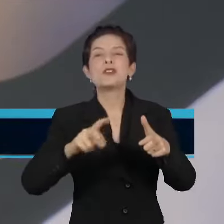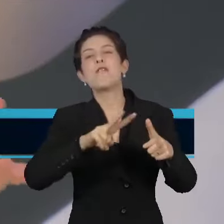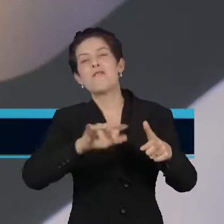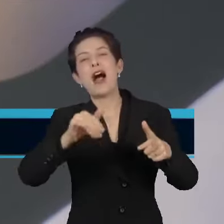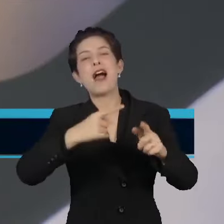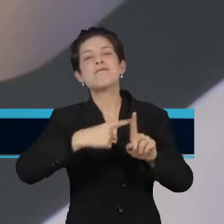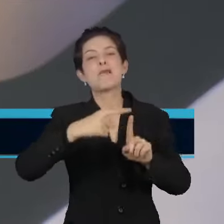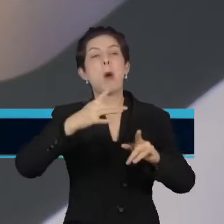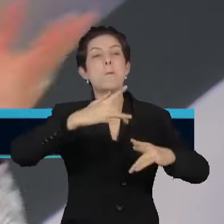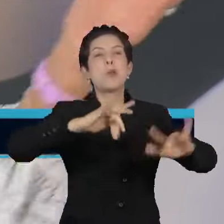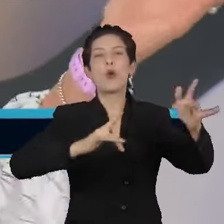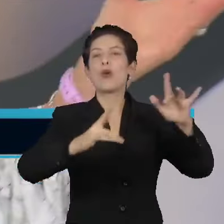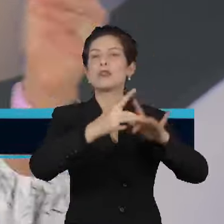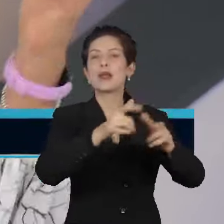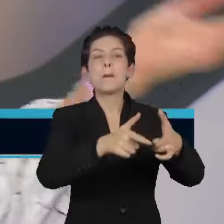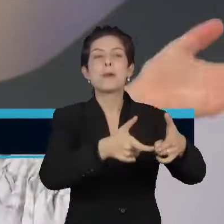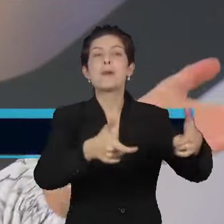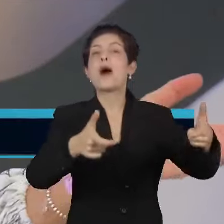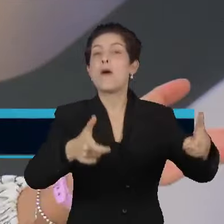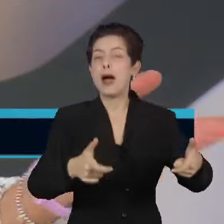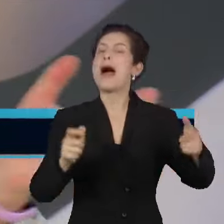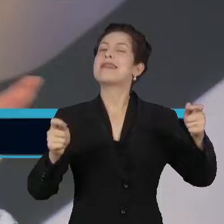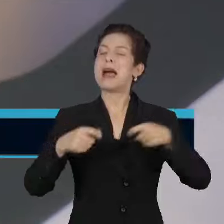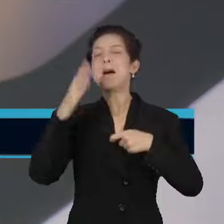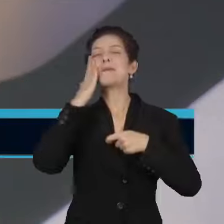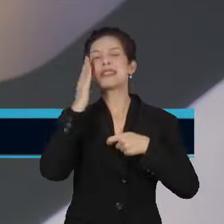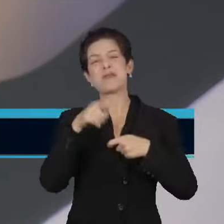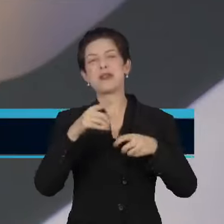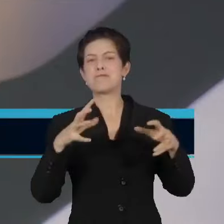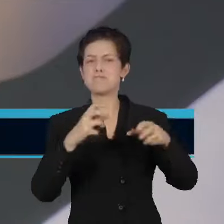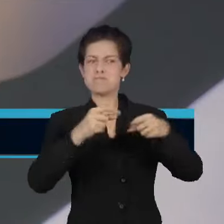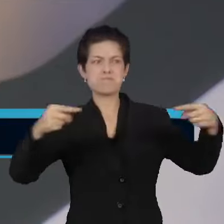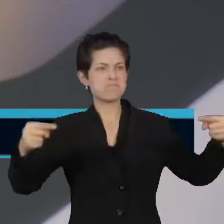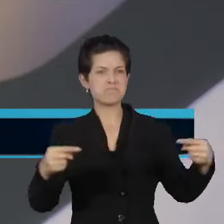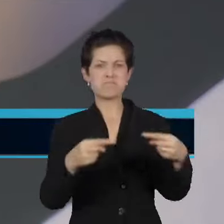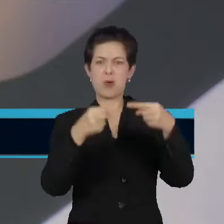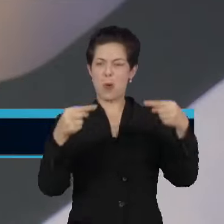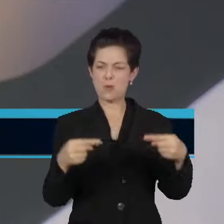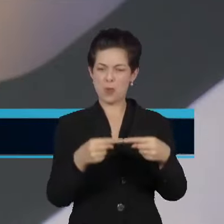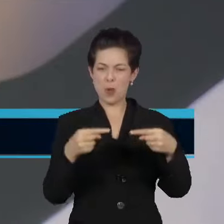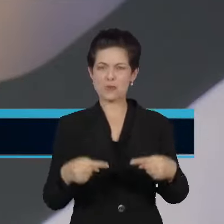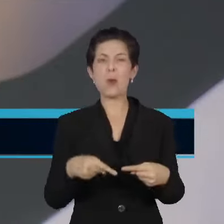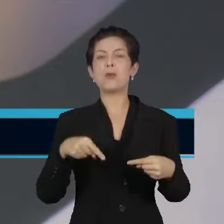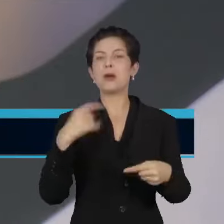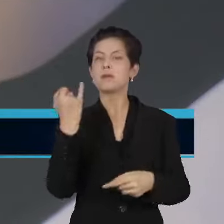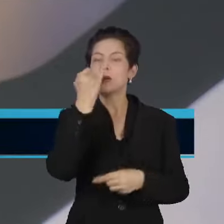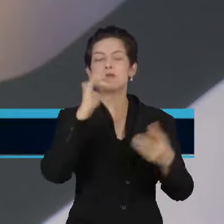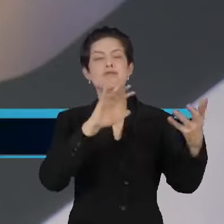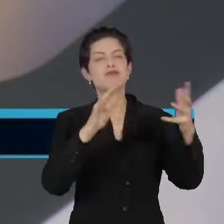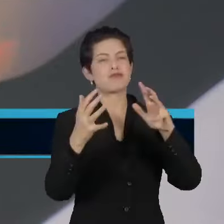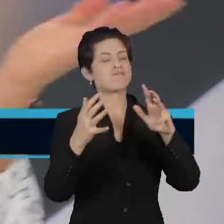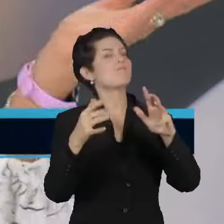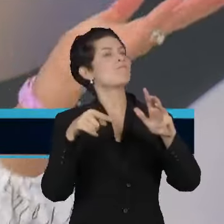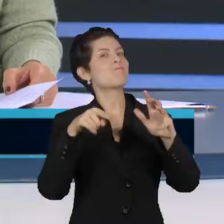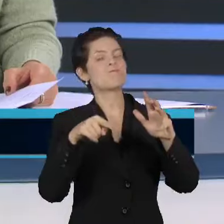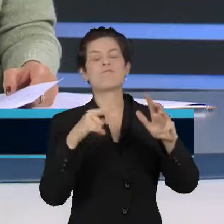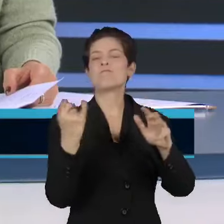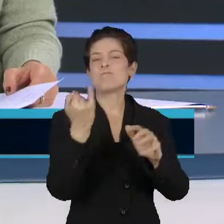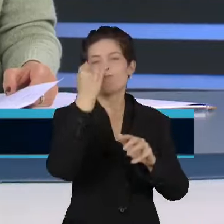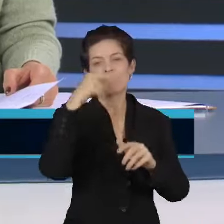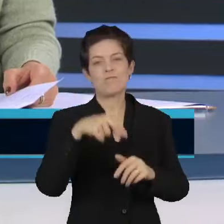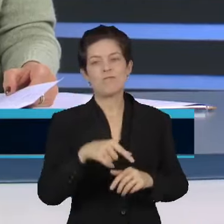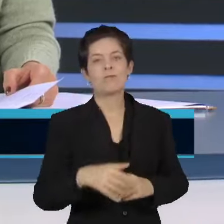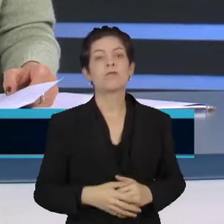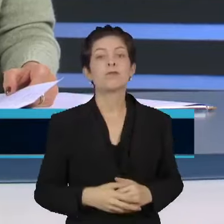de mosquitos. Então, é total, a importância do clima é total. Do ponto de vista de